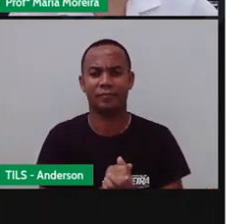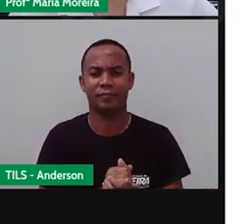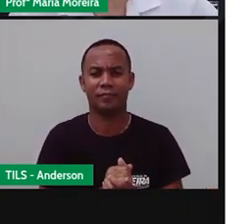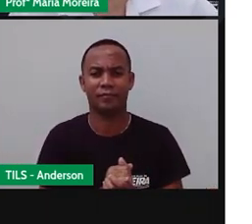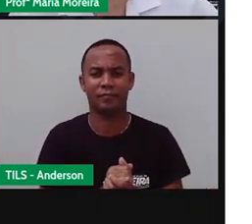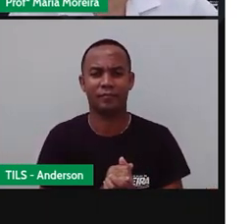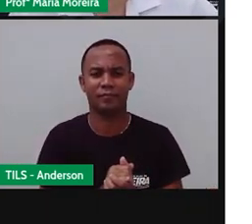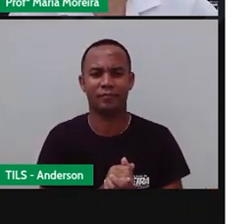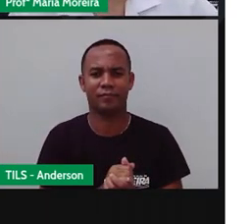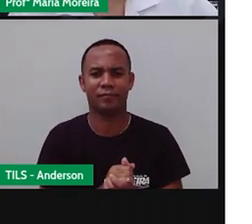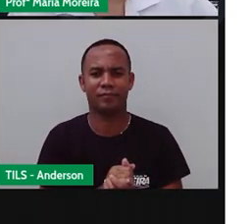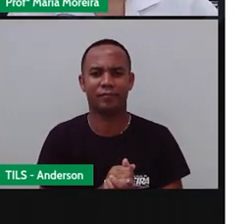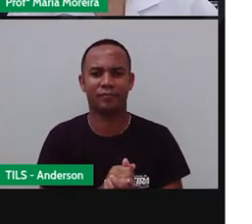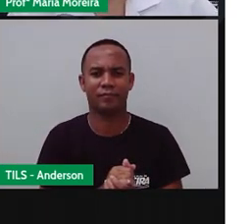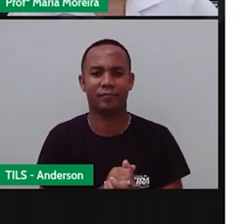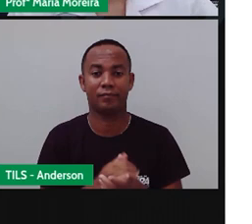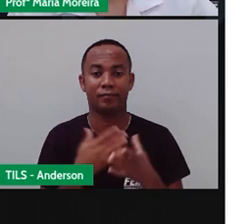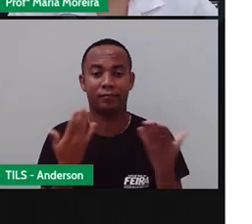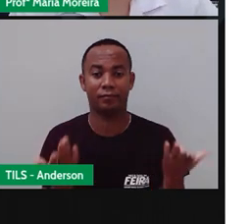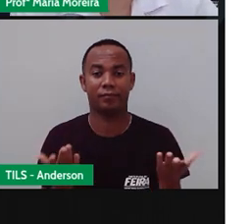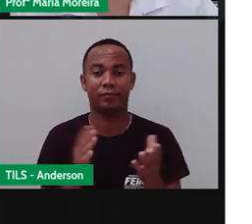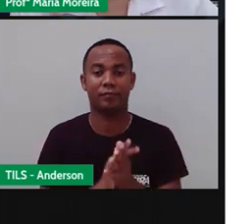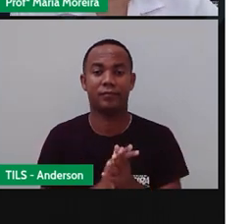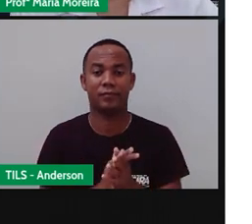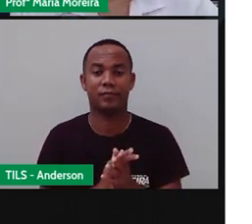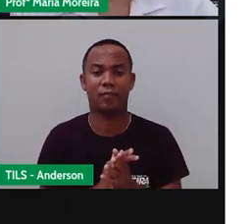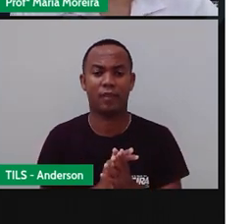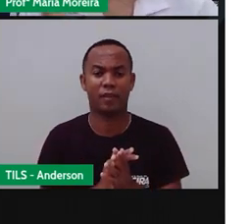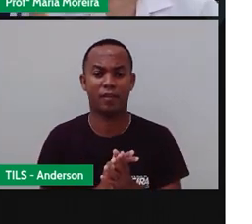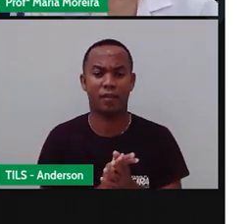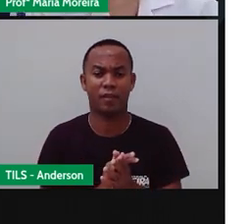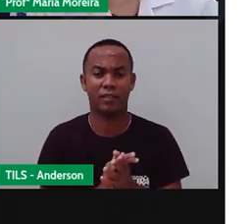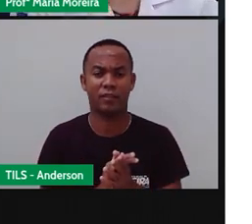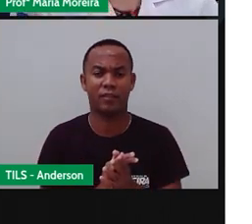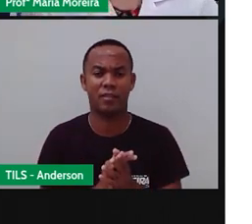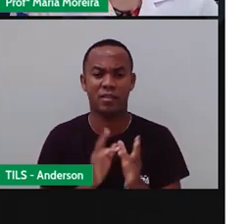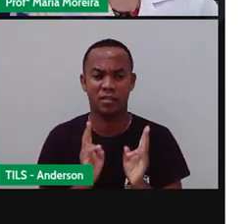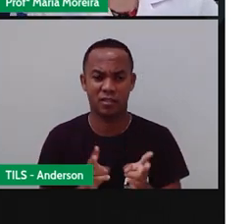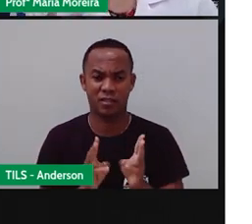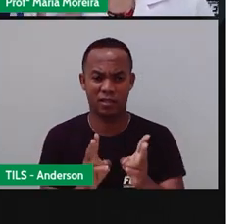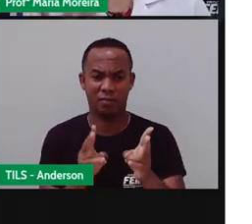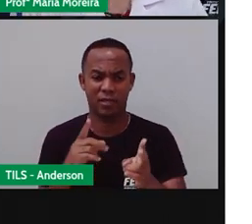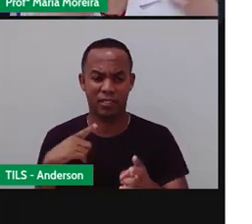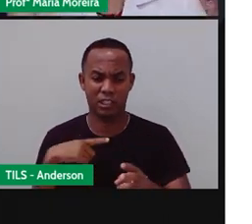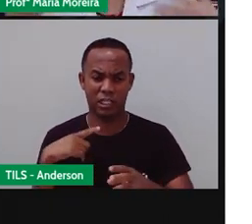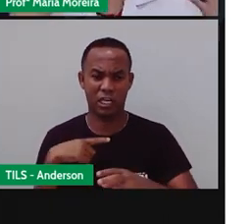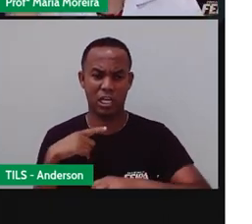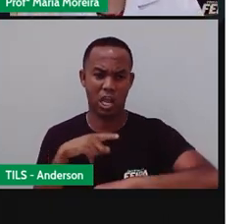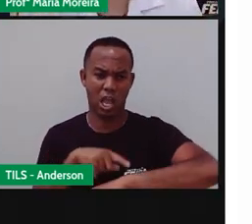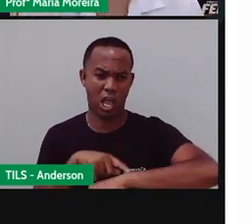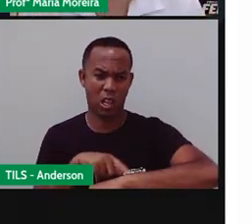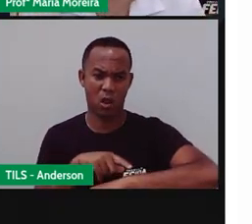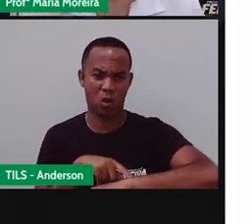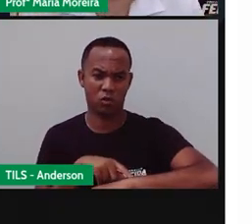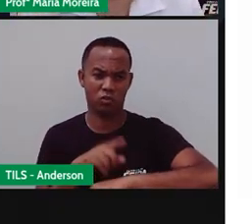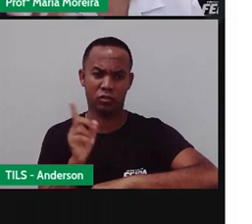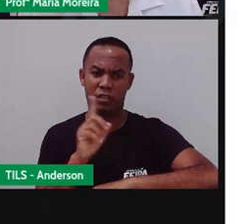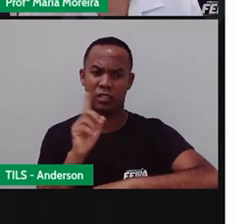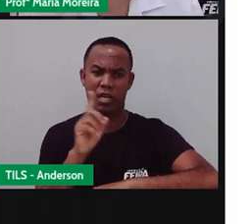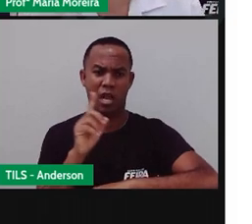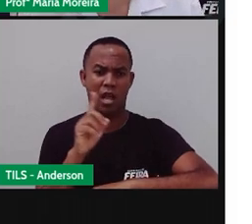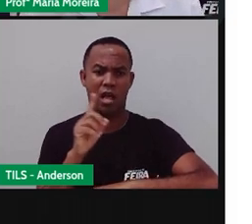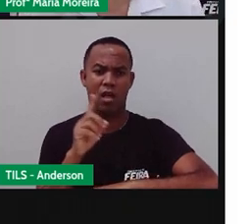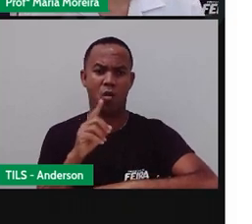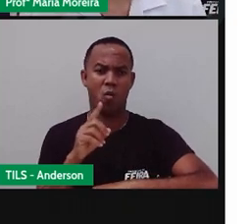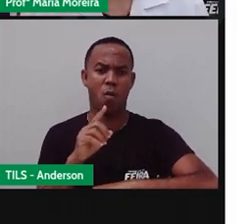aluna aplicada faz assim. Bom, nem sempre tivemos relógio, até porque o relógio é uma coisa bem mais tecnológica, bem